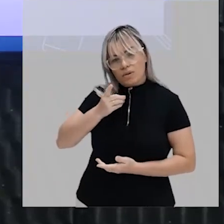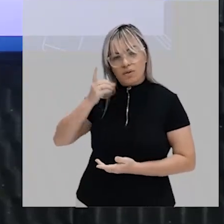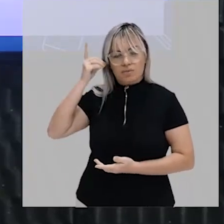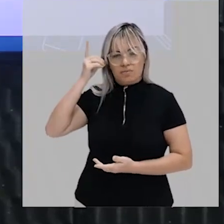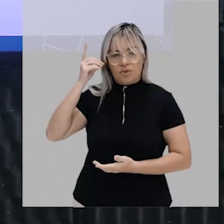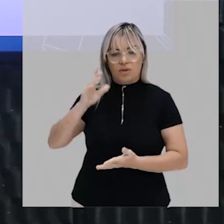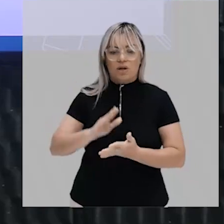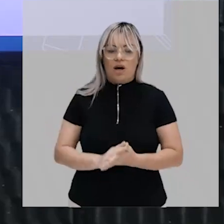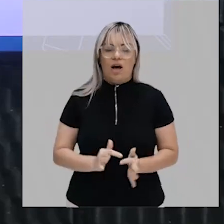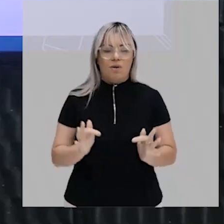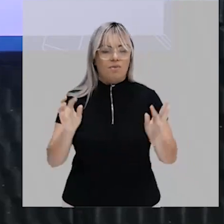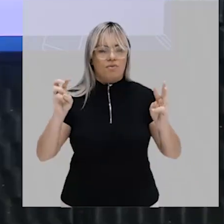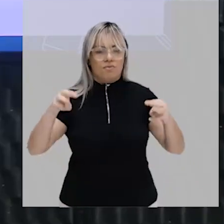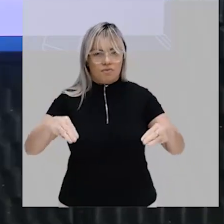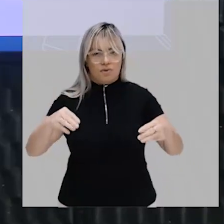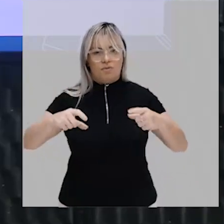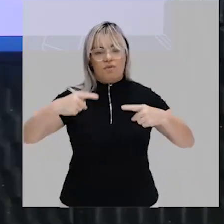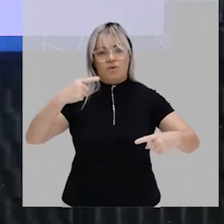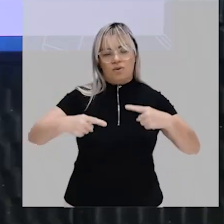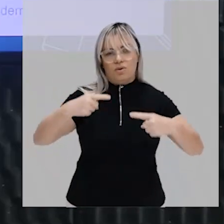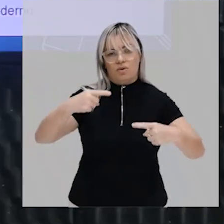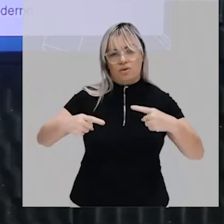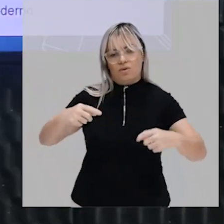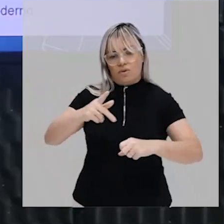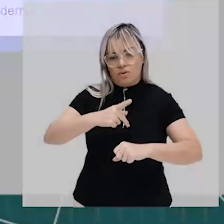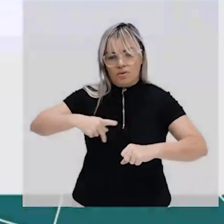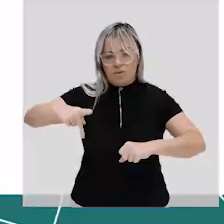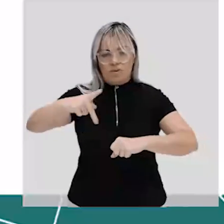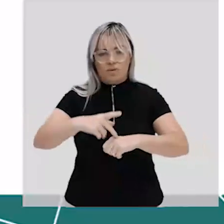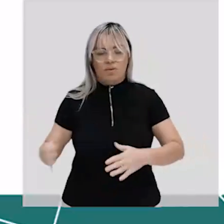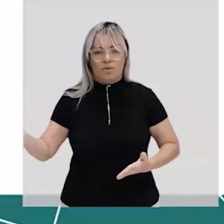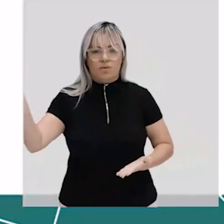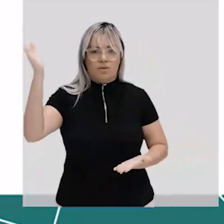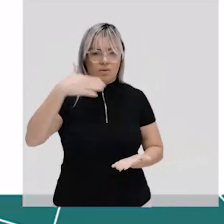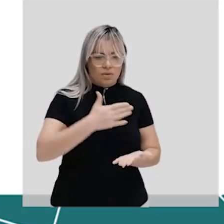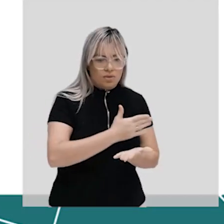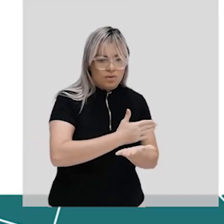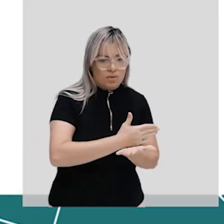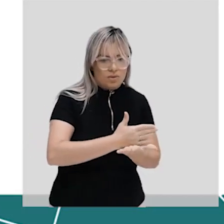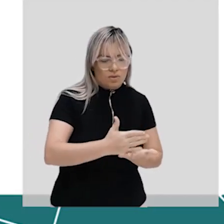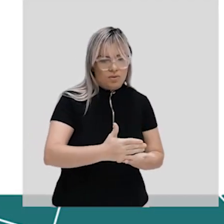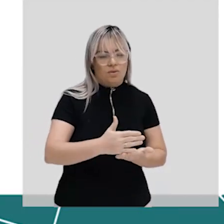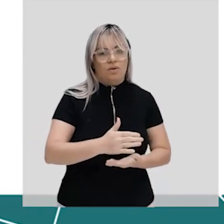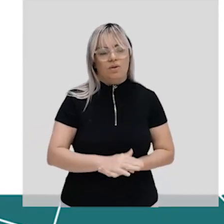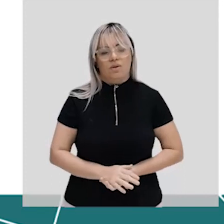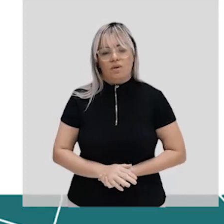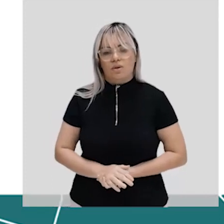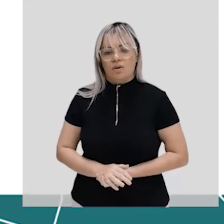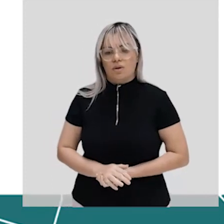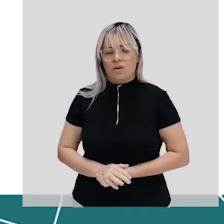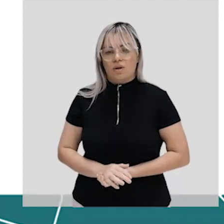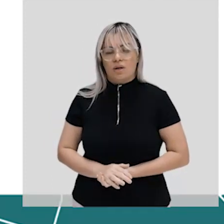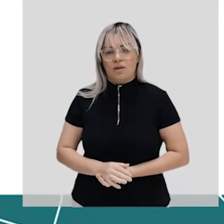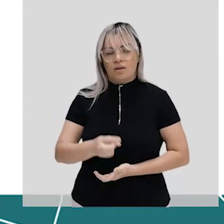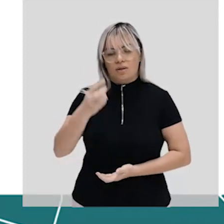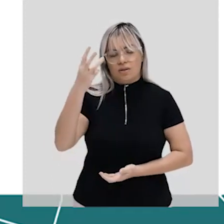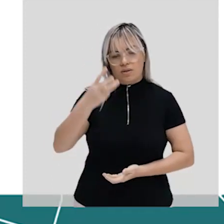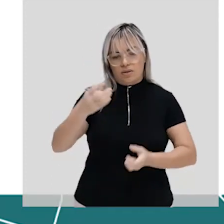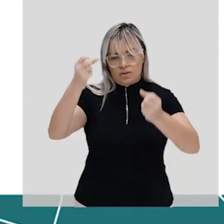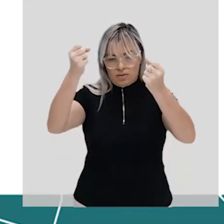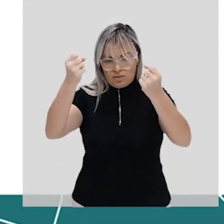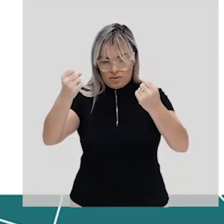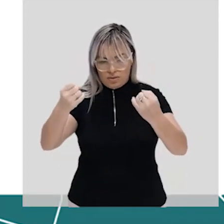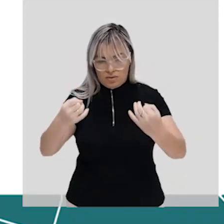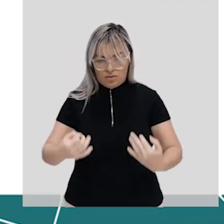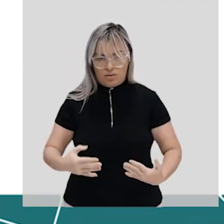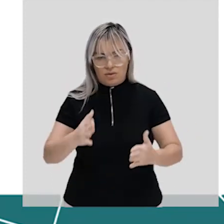então vamos lá? vem comigo! vamos começar a parte 3 de Poder Político e Estado e eu já